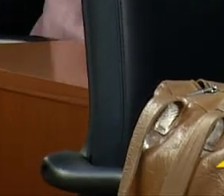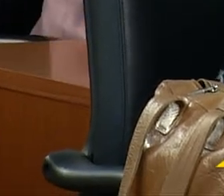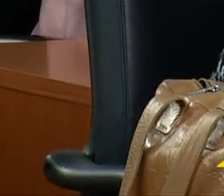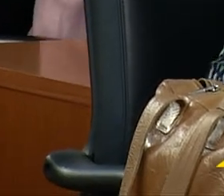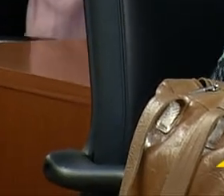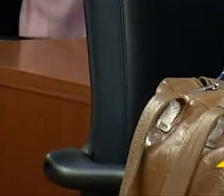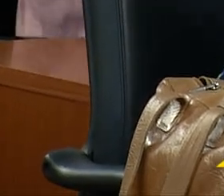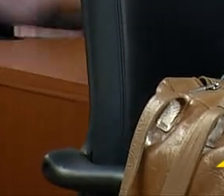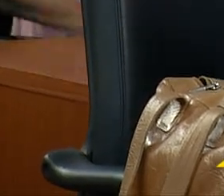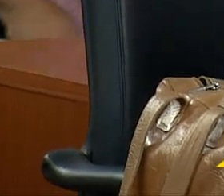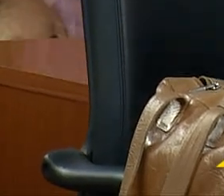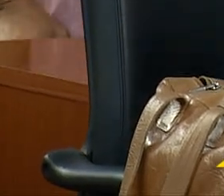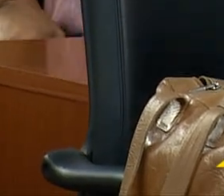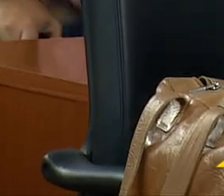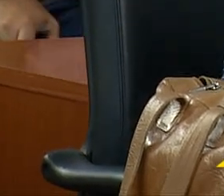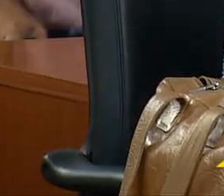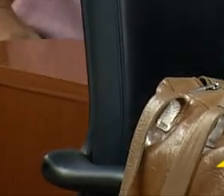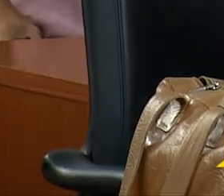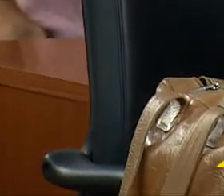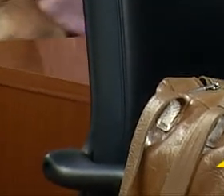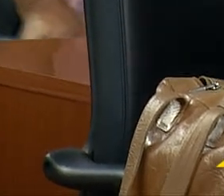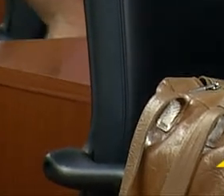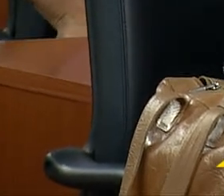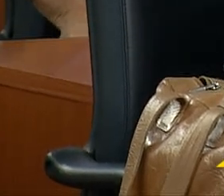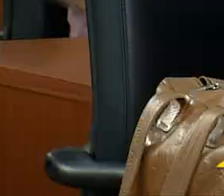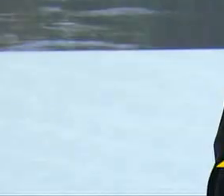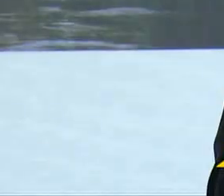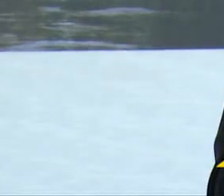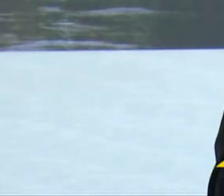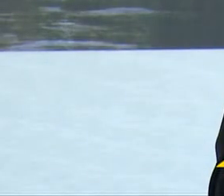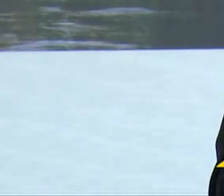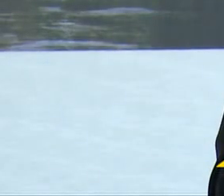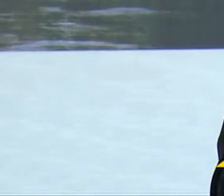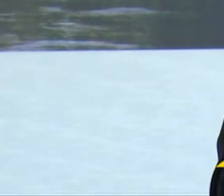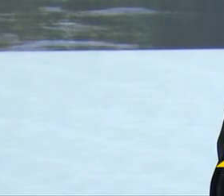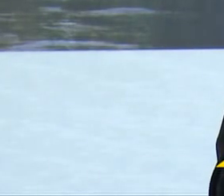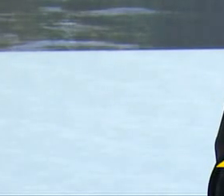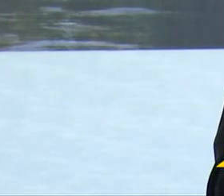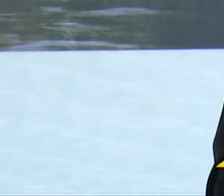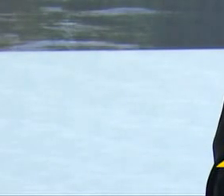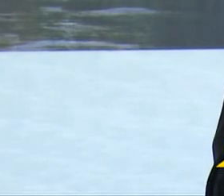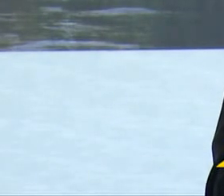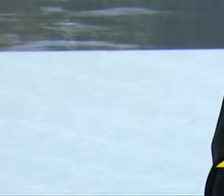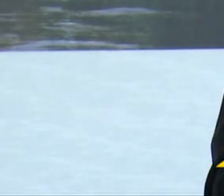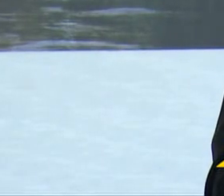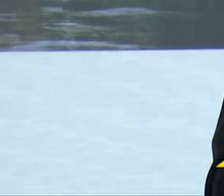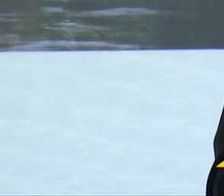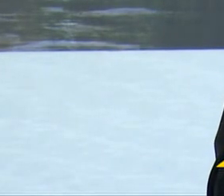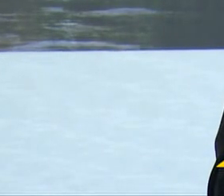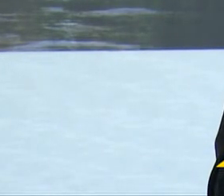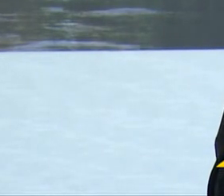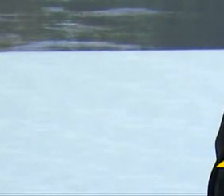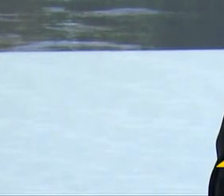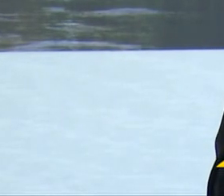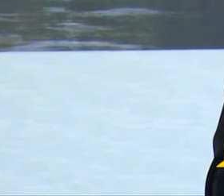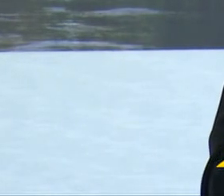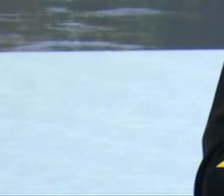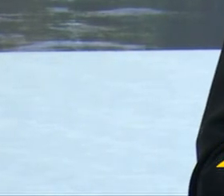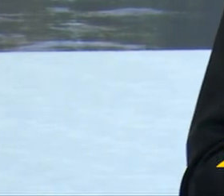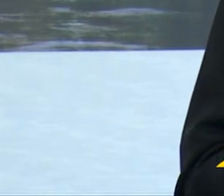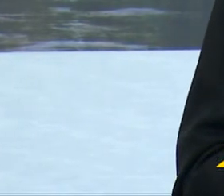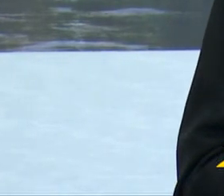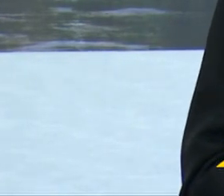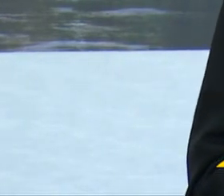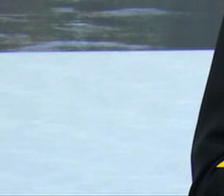Traduza, por favor. Sim. Então, na verdade, como é que se analisa a dívida do município?